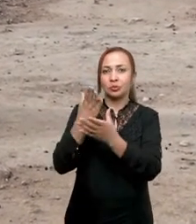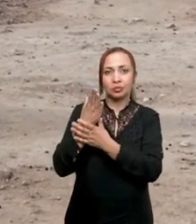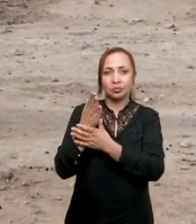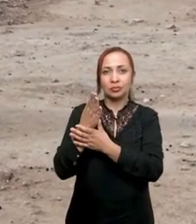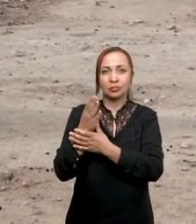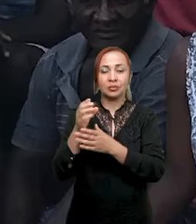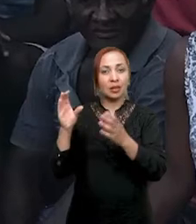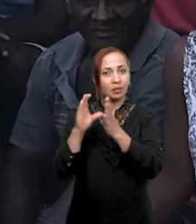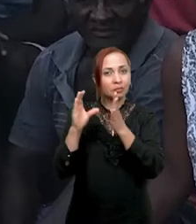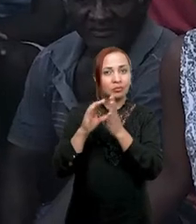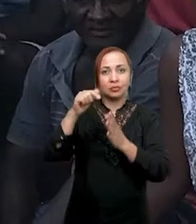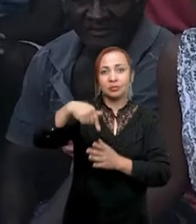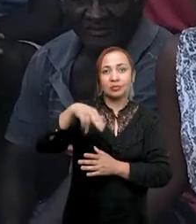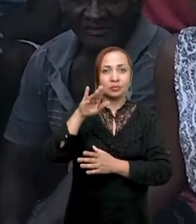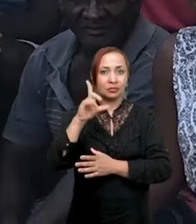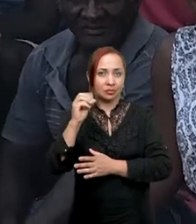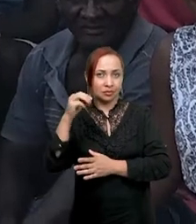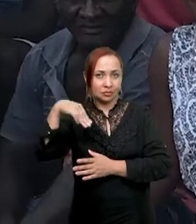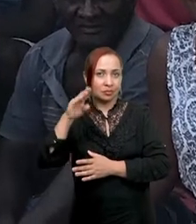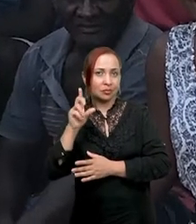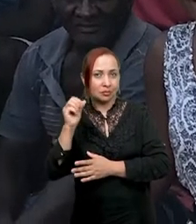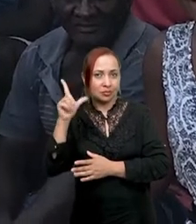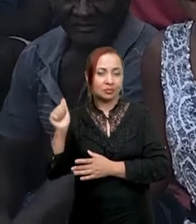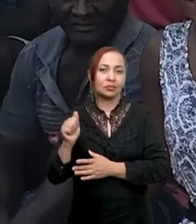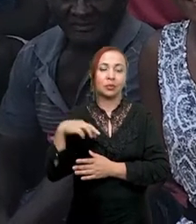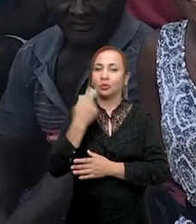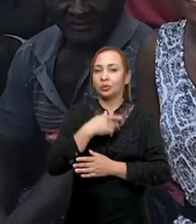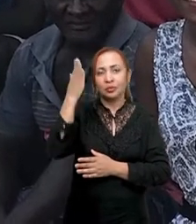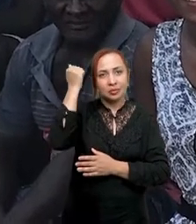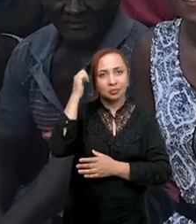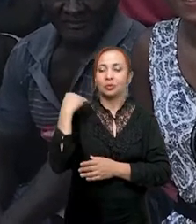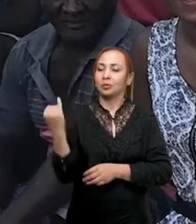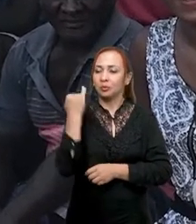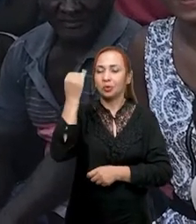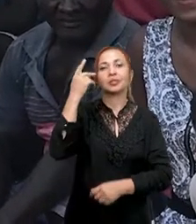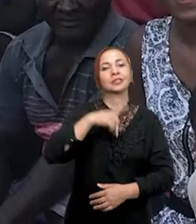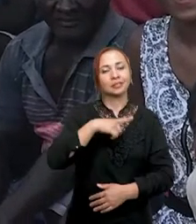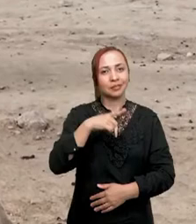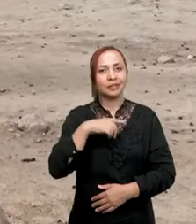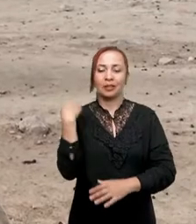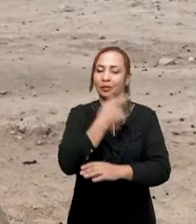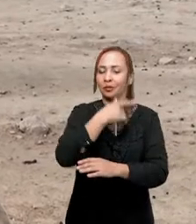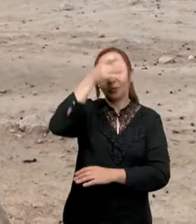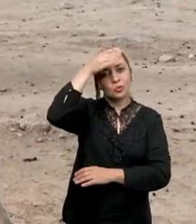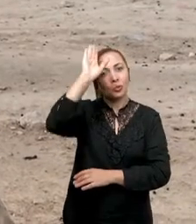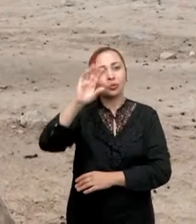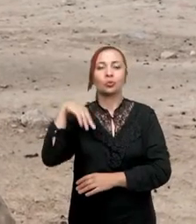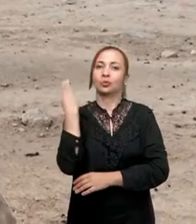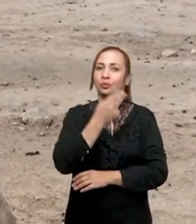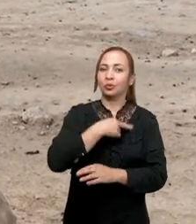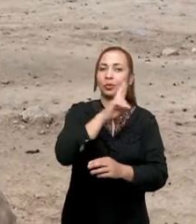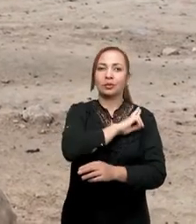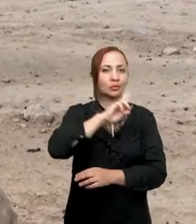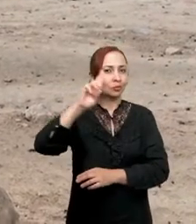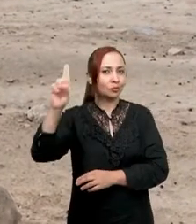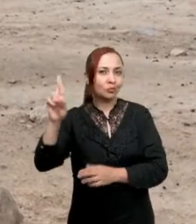comunidades quilombolas. Só nós quilombolas sabemos a importância que nós temos da nossa cultura, da nossa